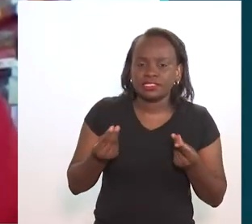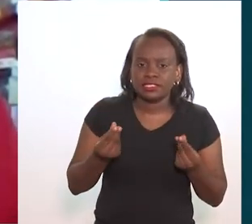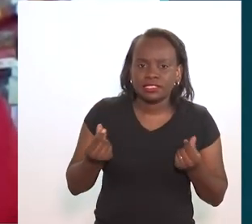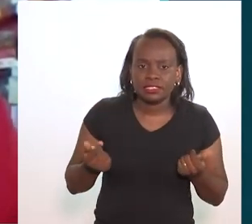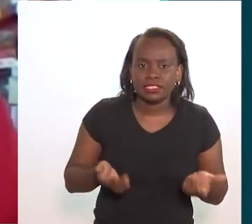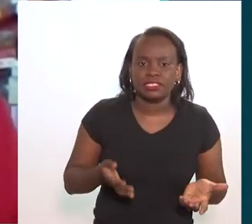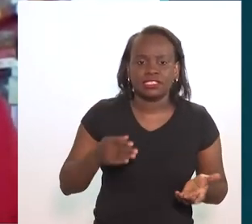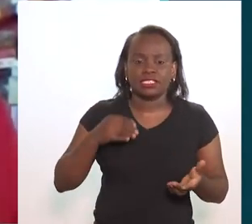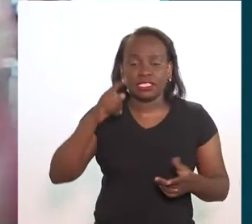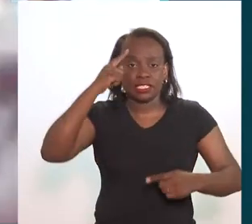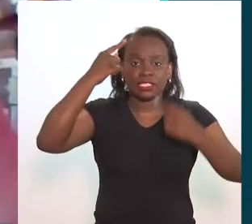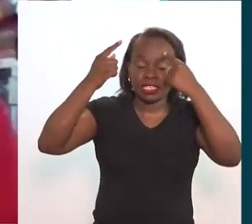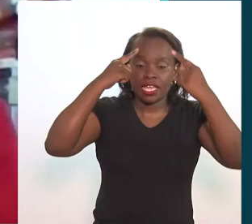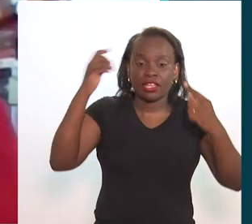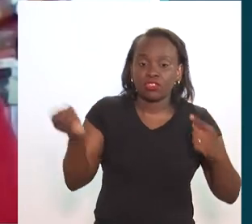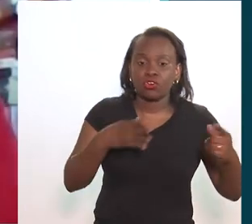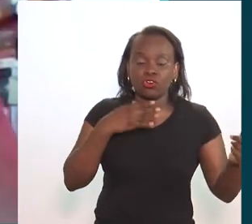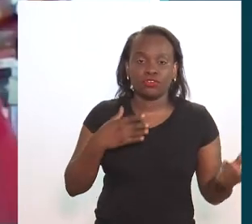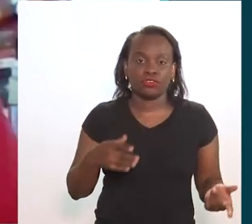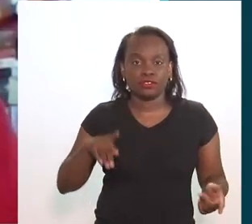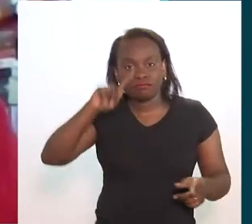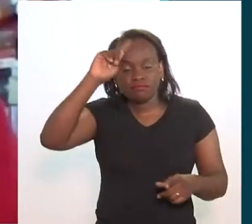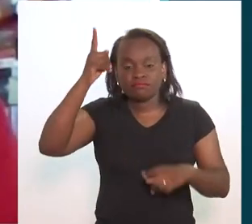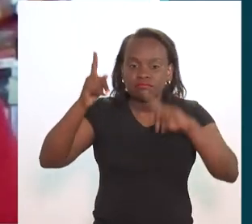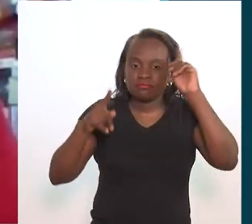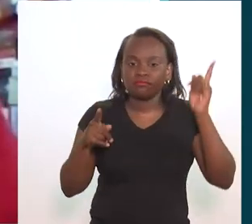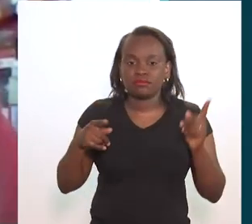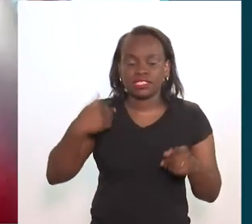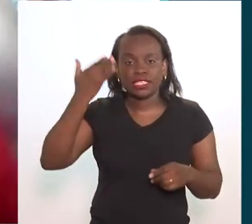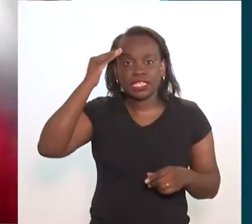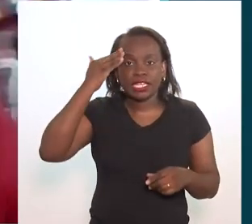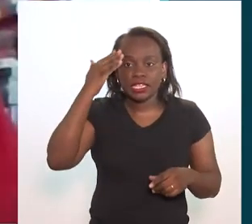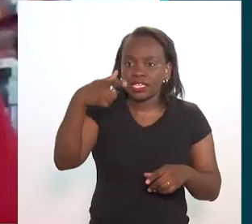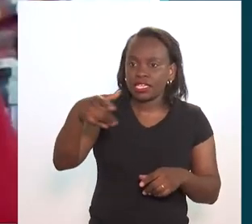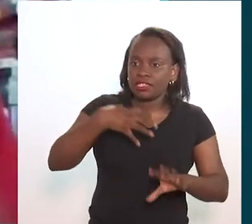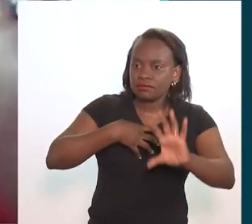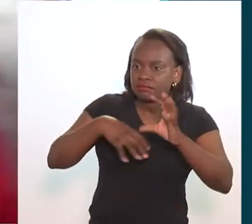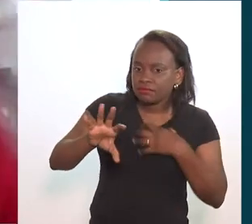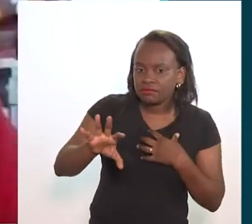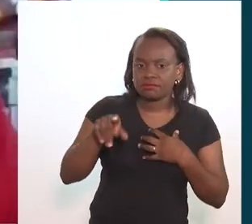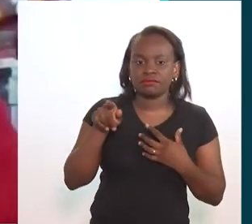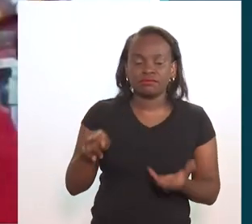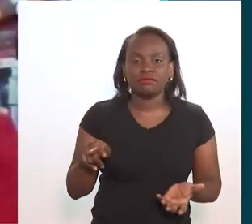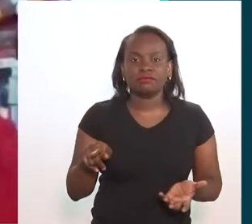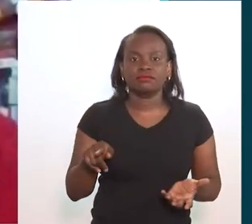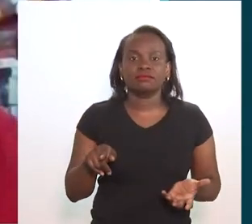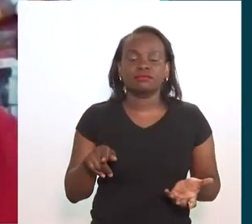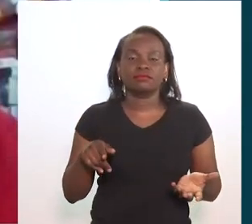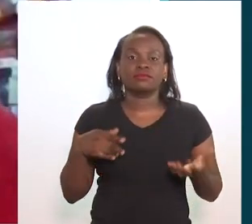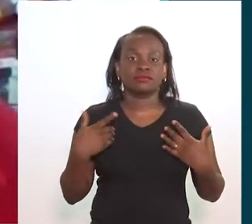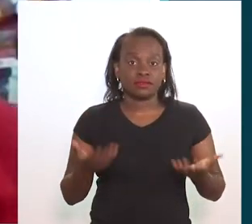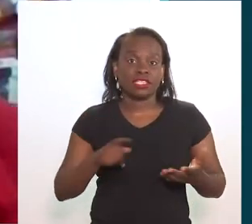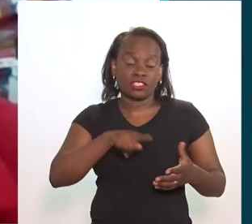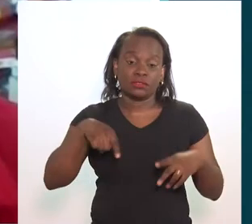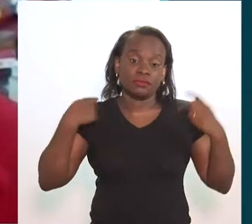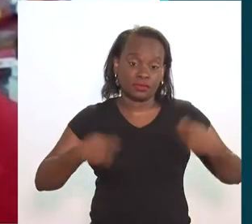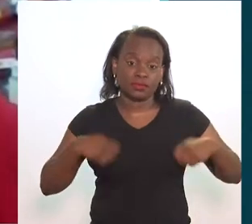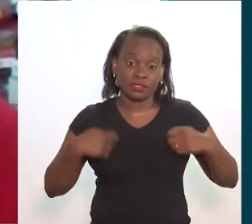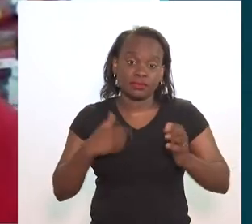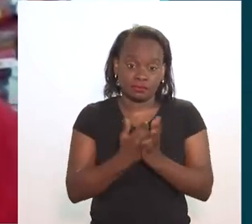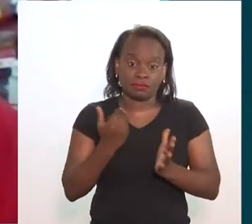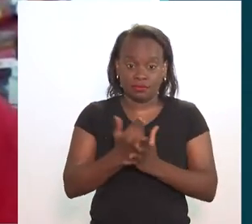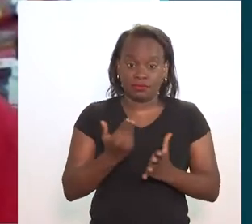traz um potencial de autoconhecimento, de sensibilidade, de elaboração de novas ideias, de criatividade, de